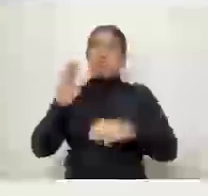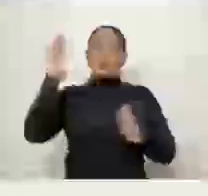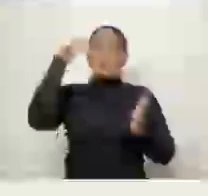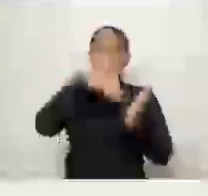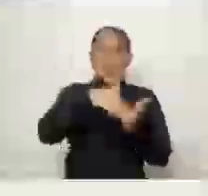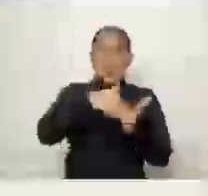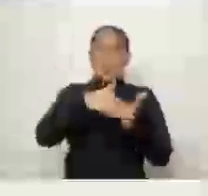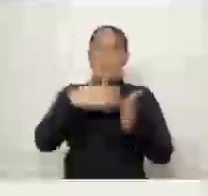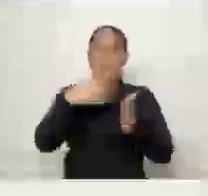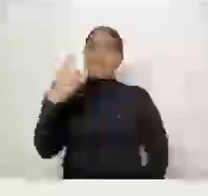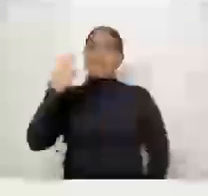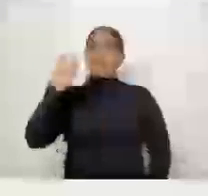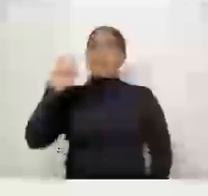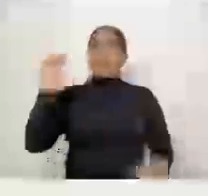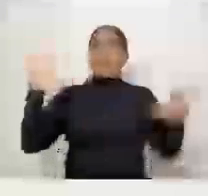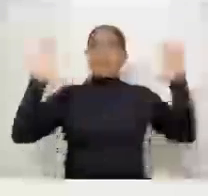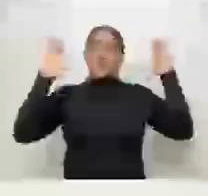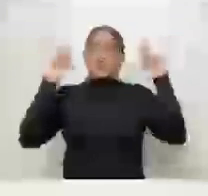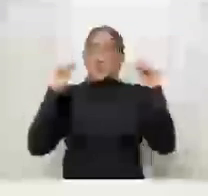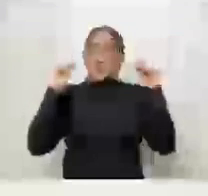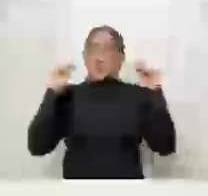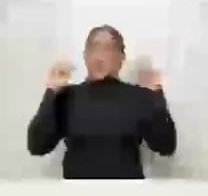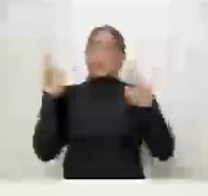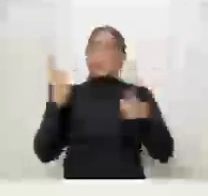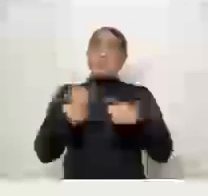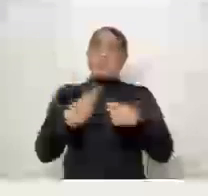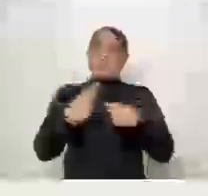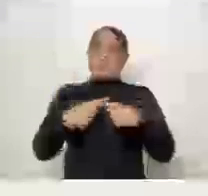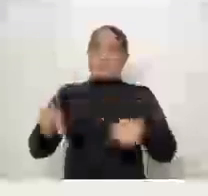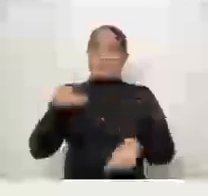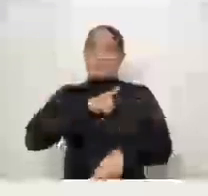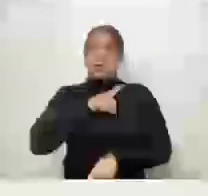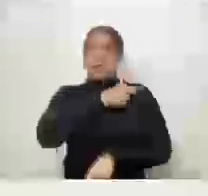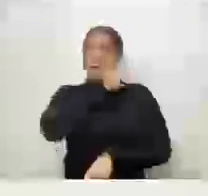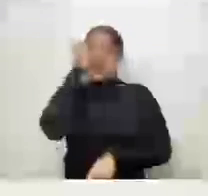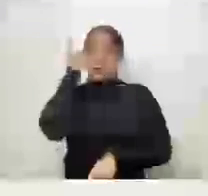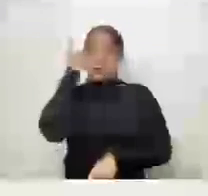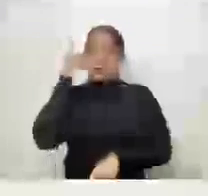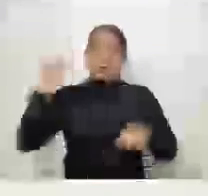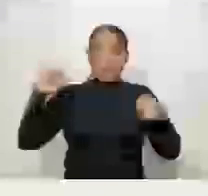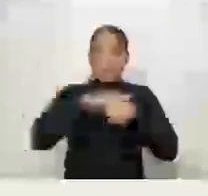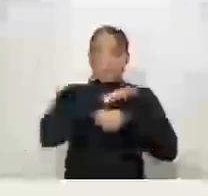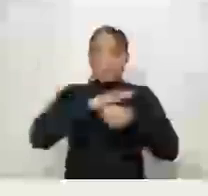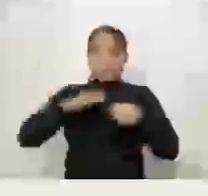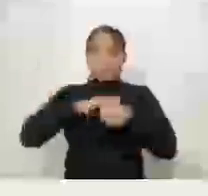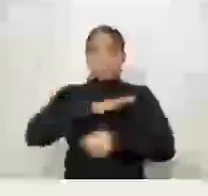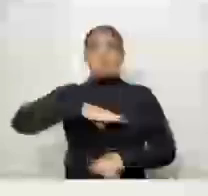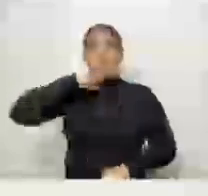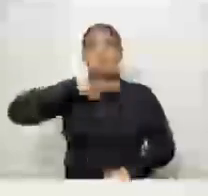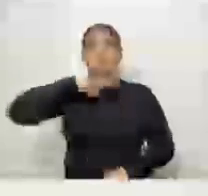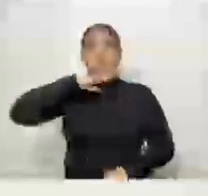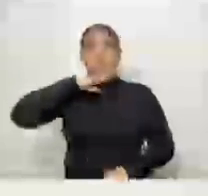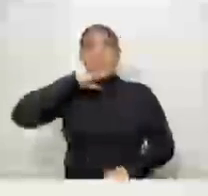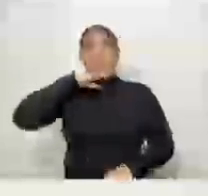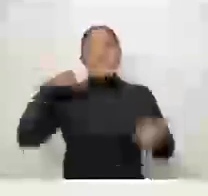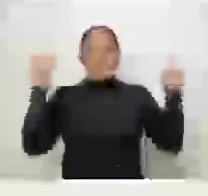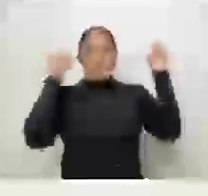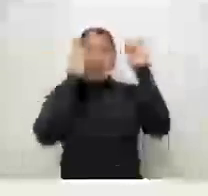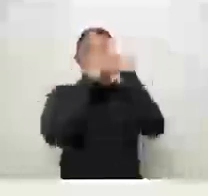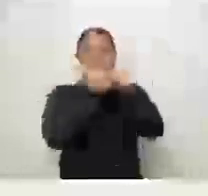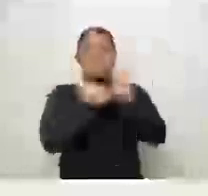As consultas. Mas ali não está fácil. É um posto que pega o Rio Caveiras todos.